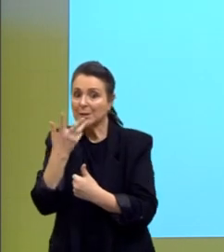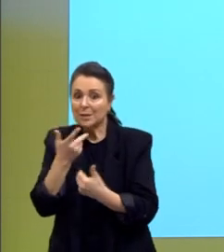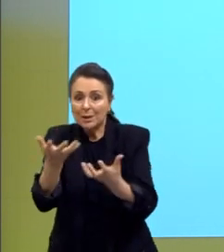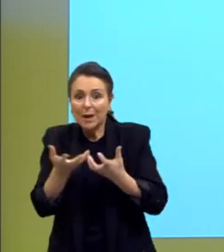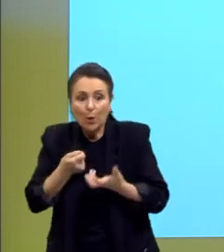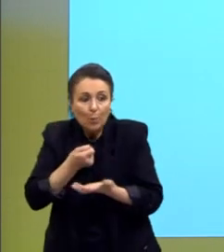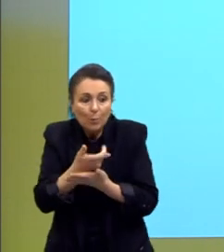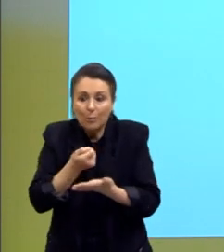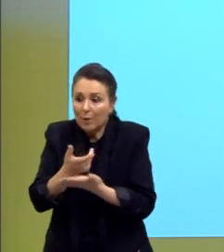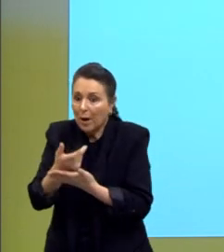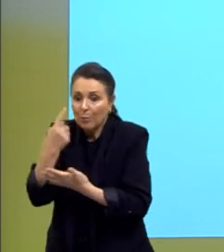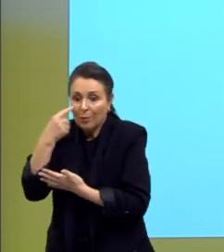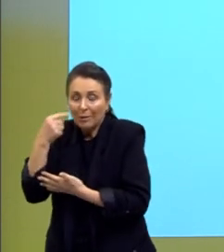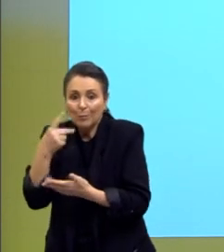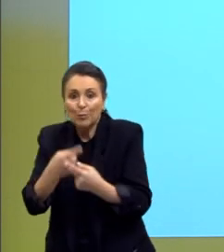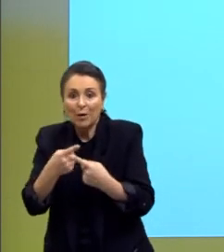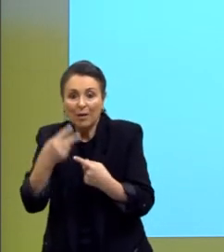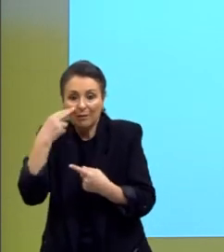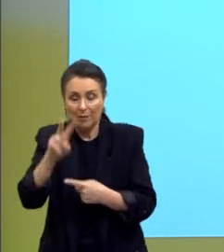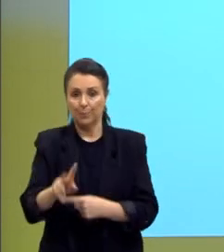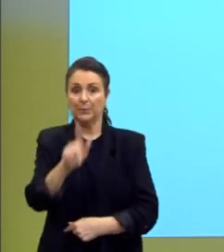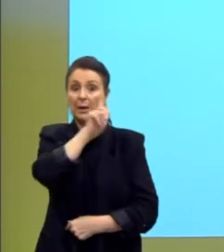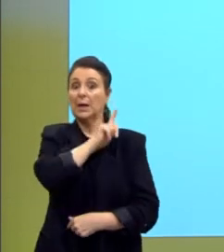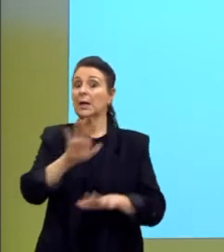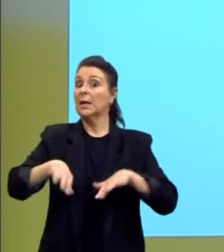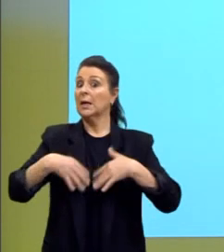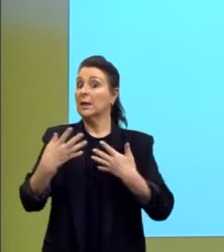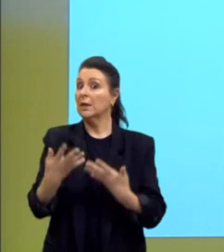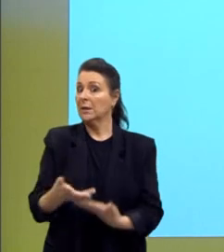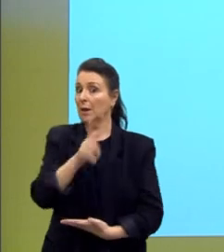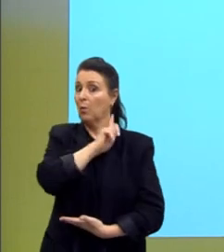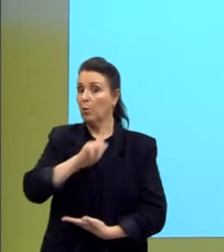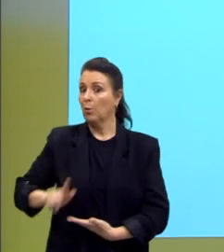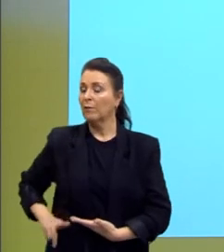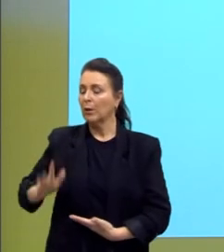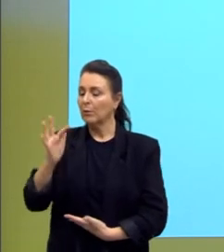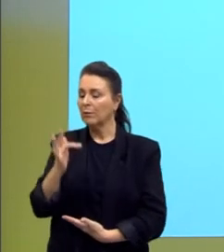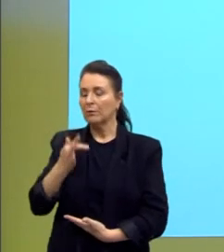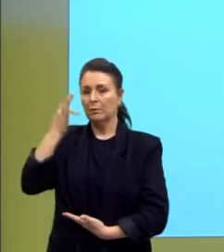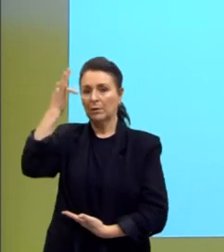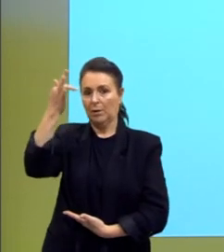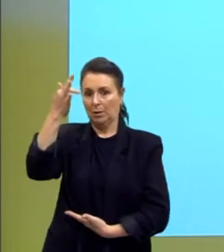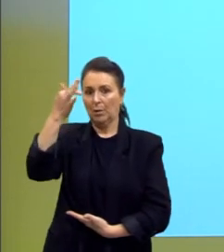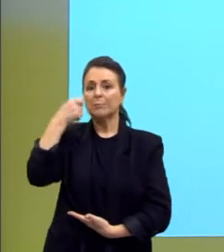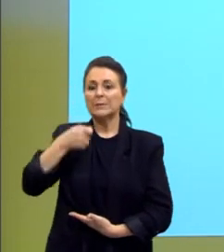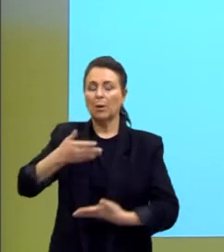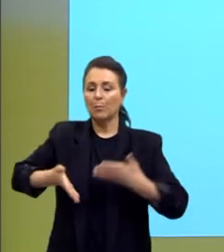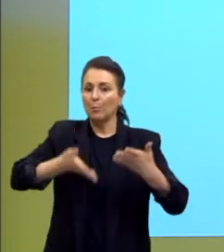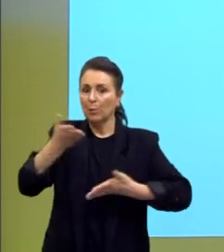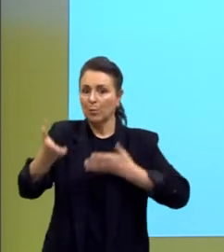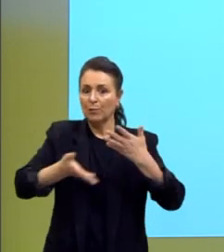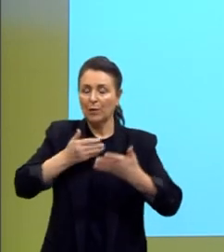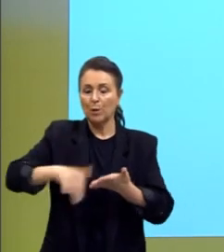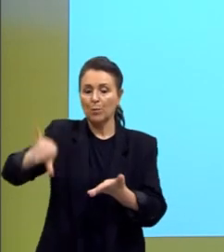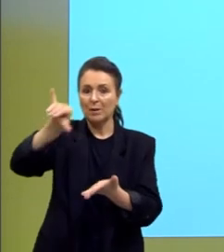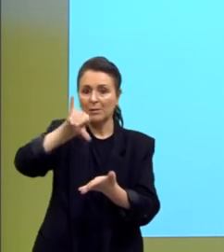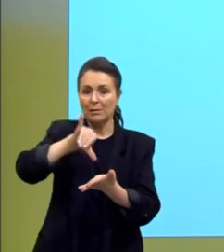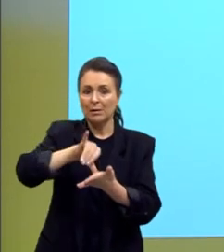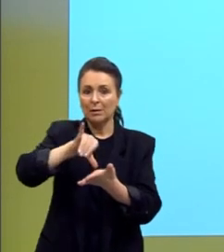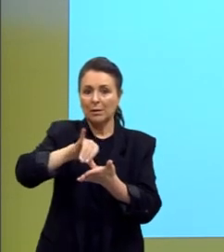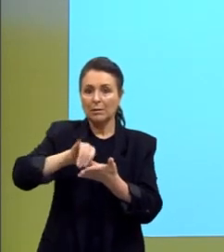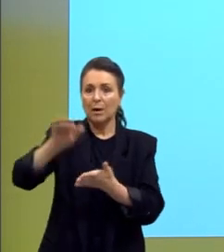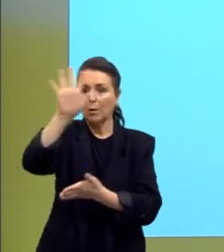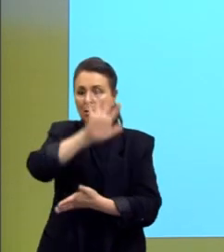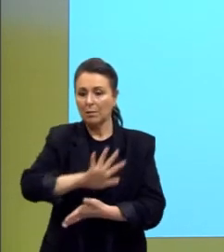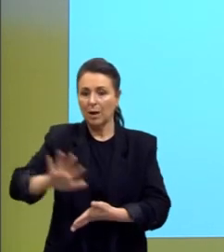Ademais, o governo federal deve promover uma Central Nacional de Reclamações